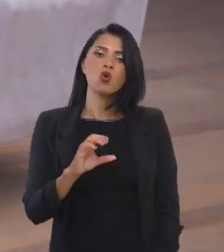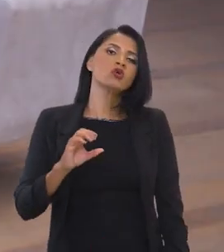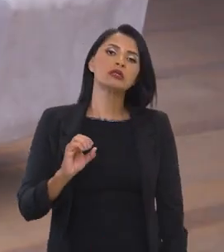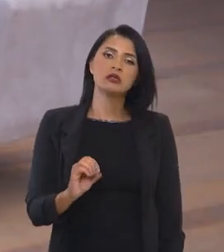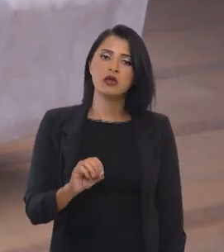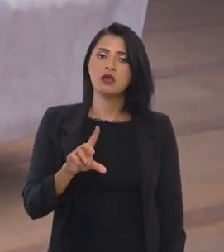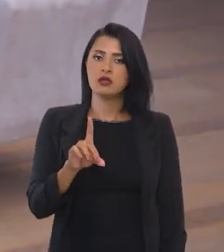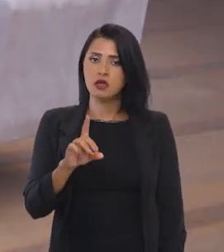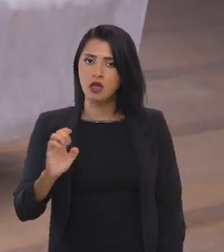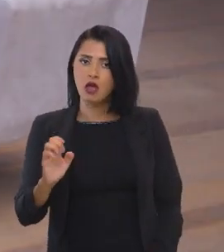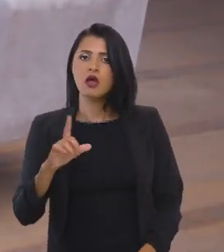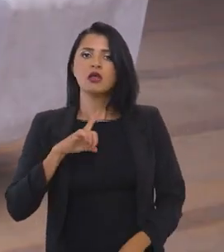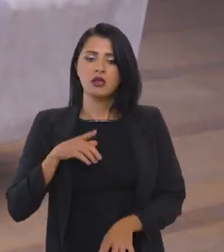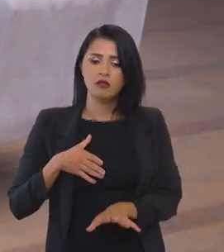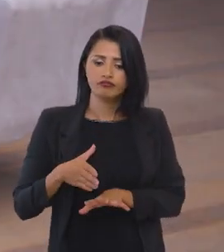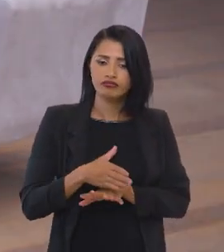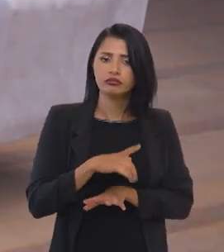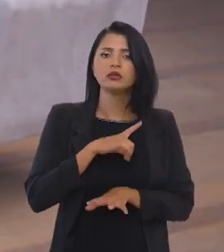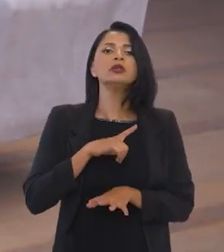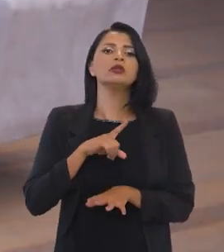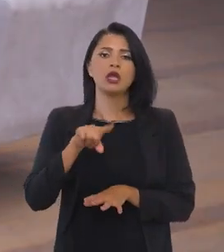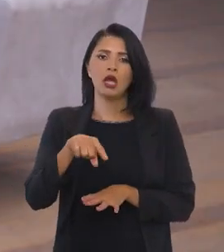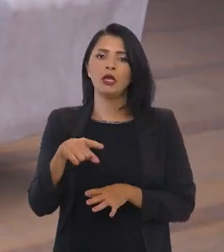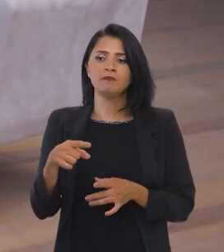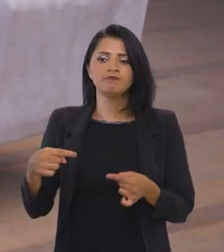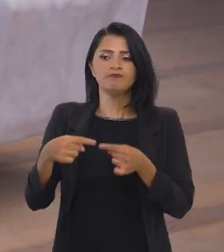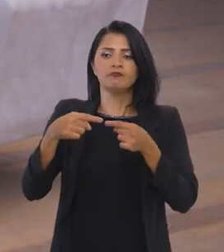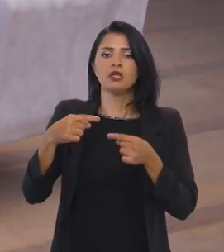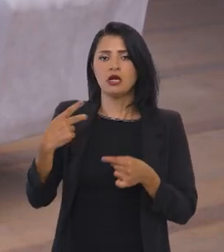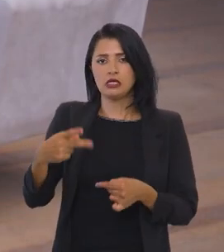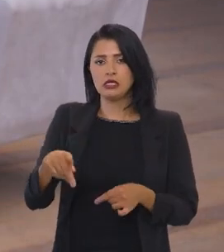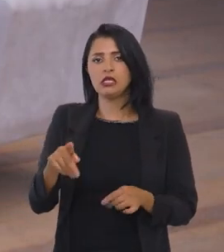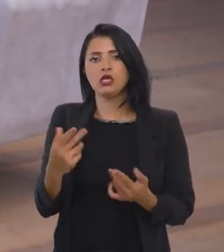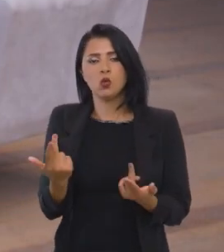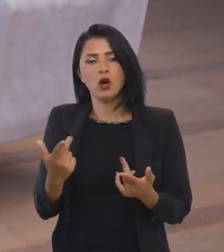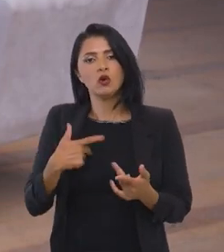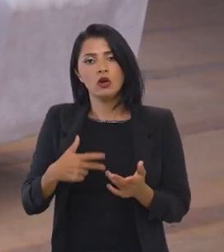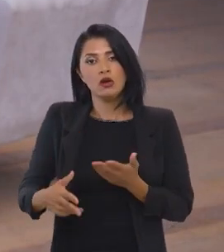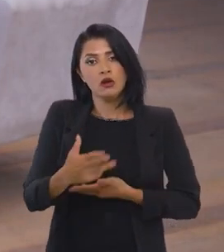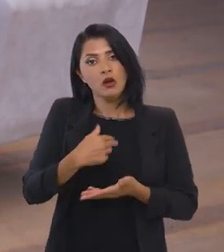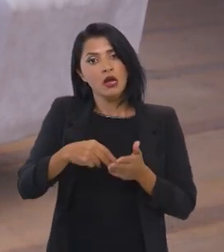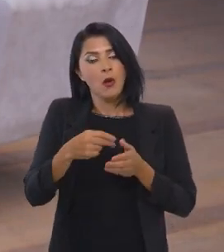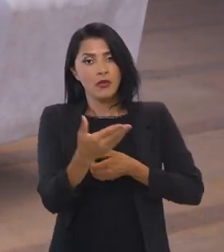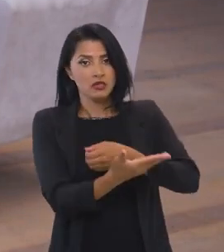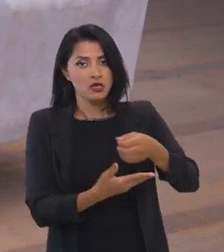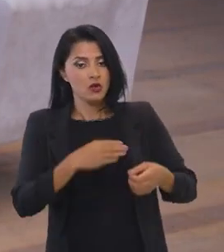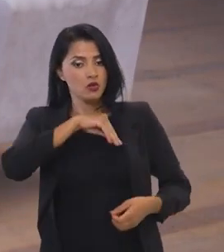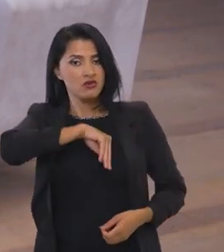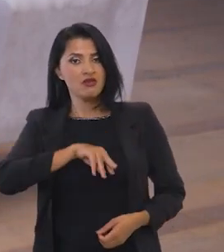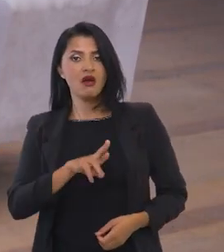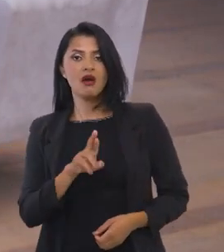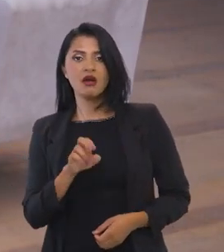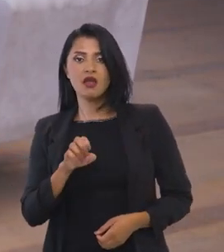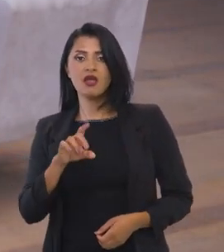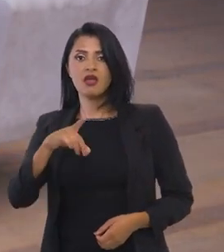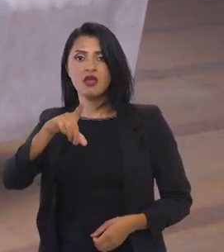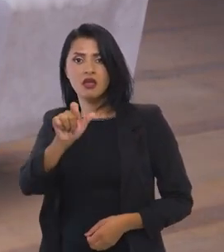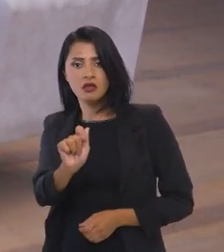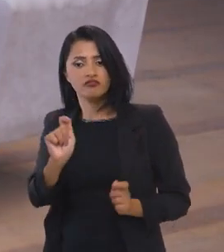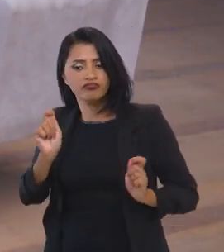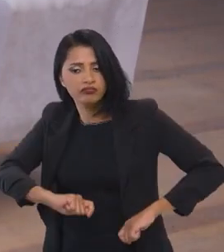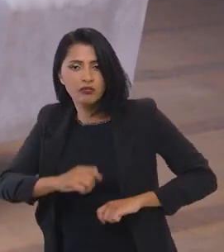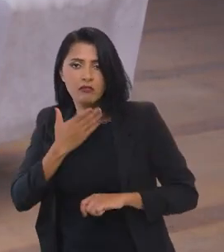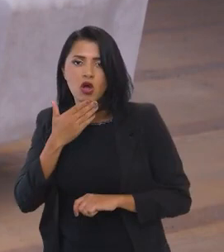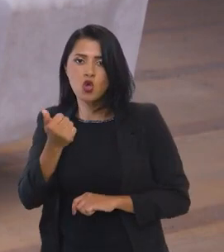OCDE tem essas diretrizes nesse sentido. A tributação sobre a renda tem um